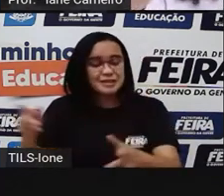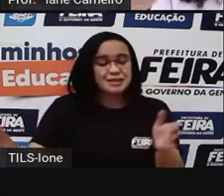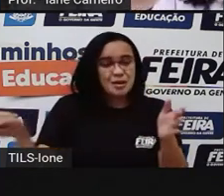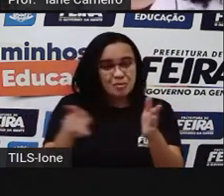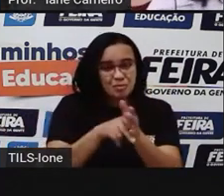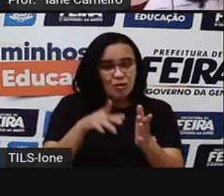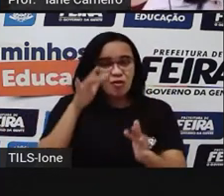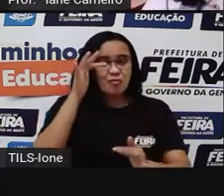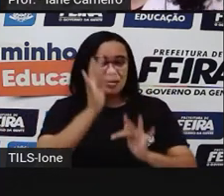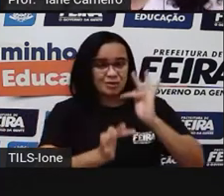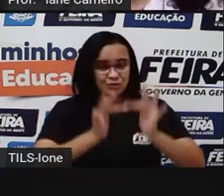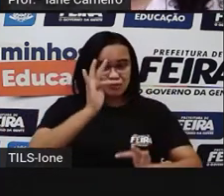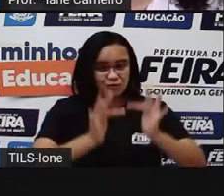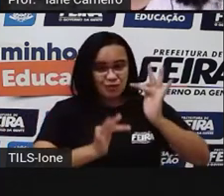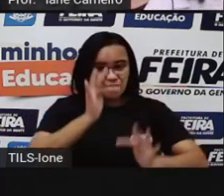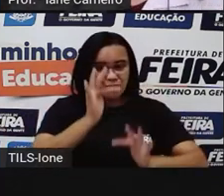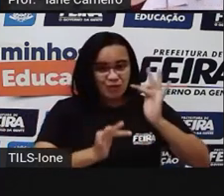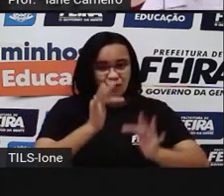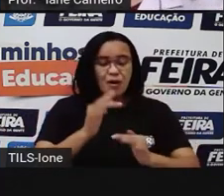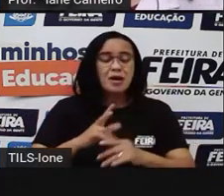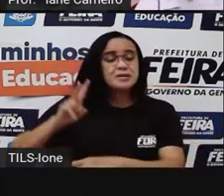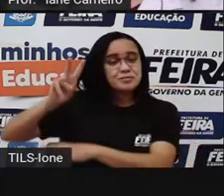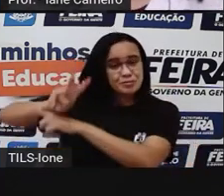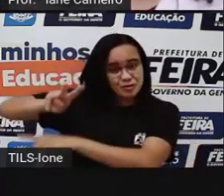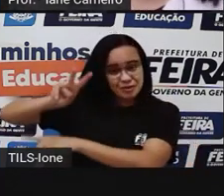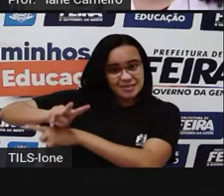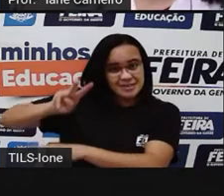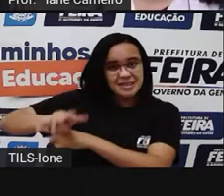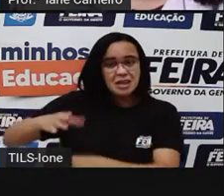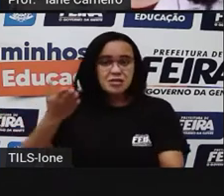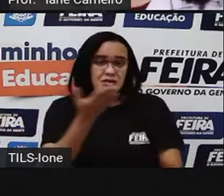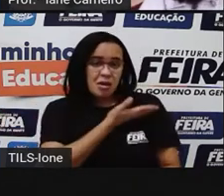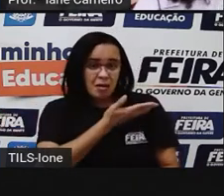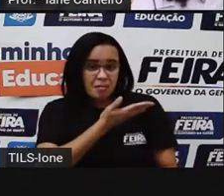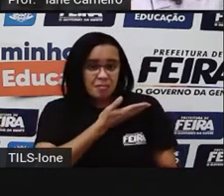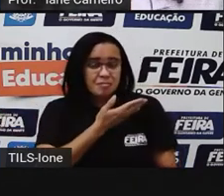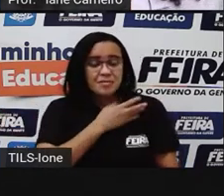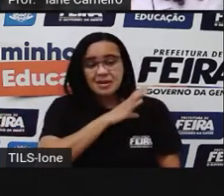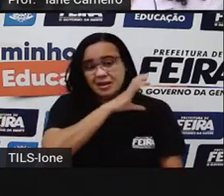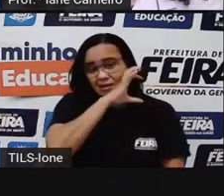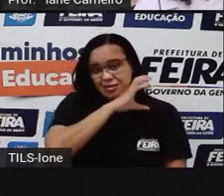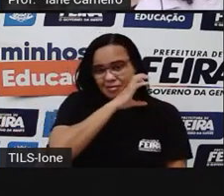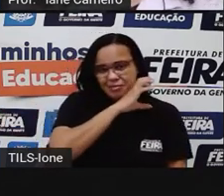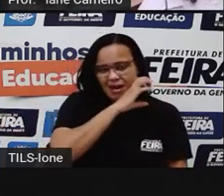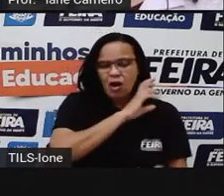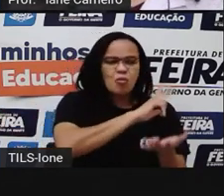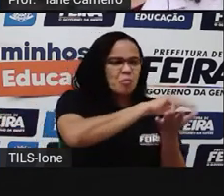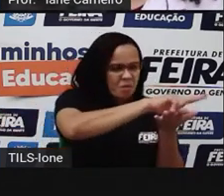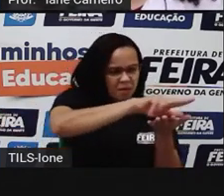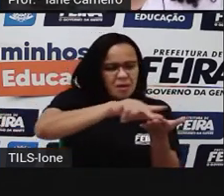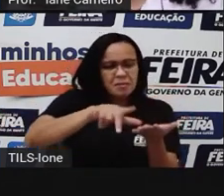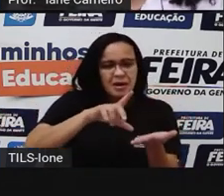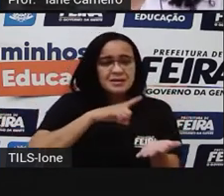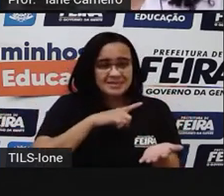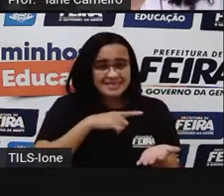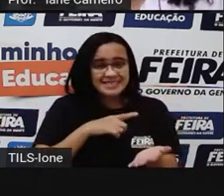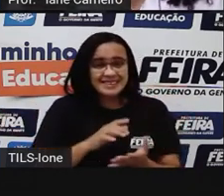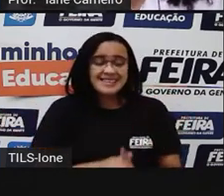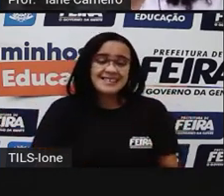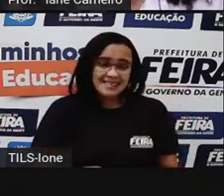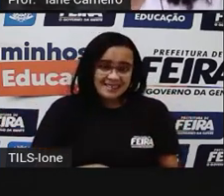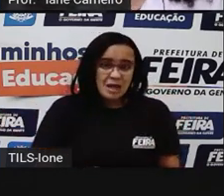amável, né? E ela protege mesmo, ela é muito amiga dos animais. No sítio do Picapá Amarelo, ela apronta